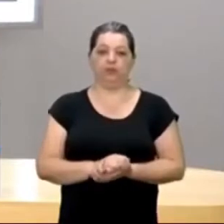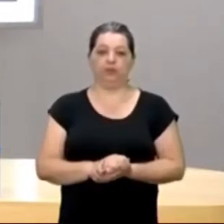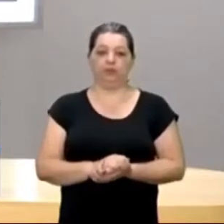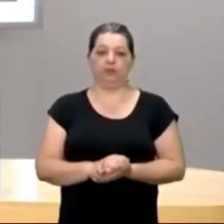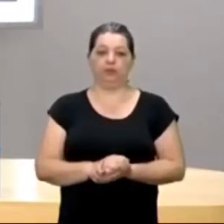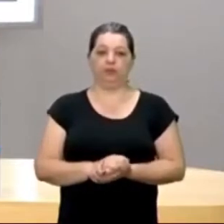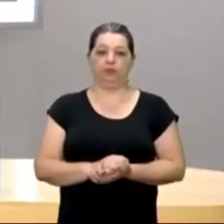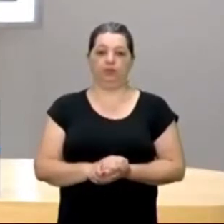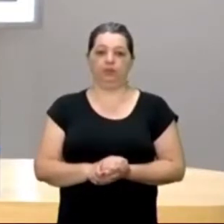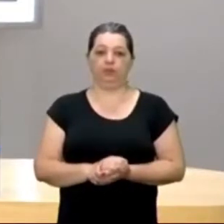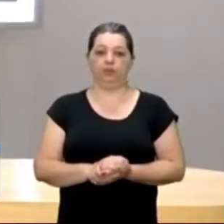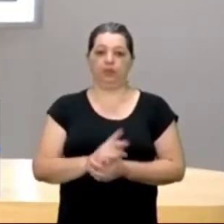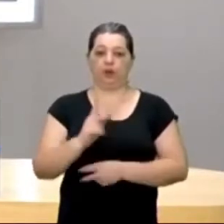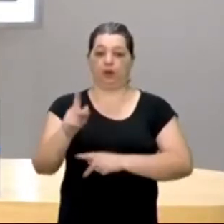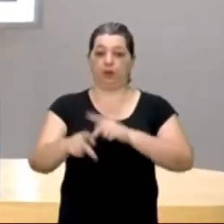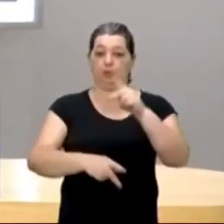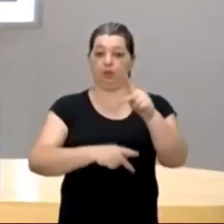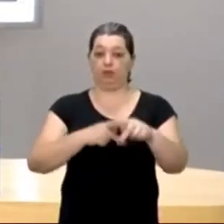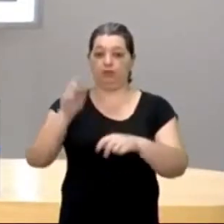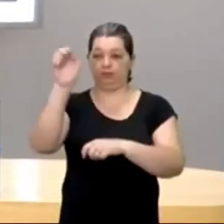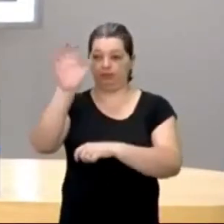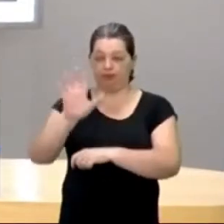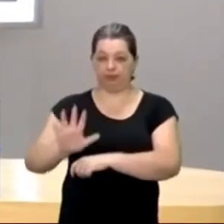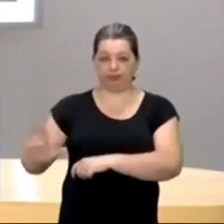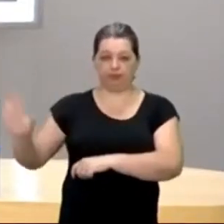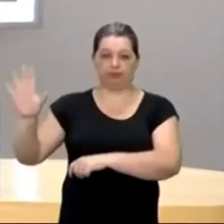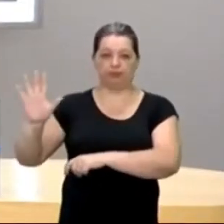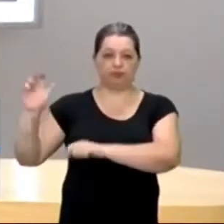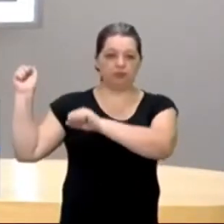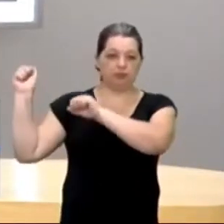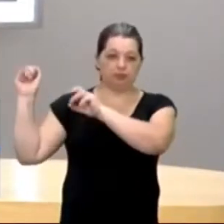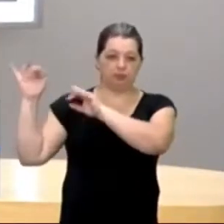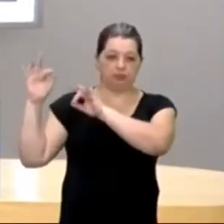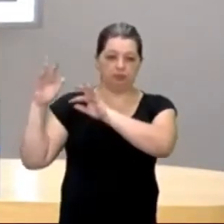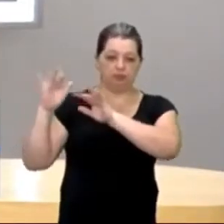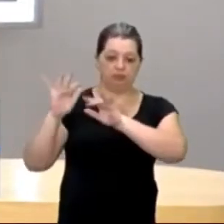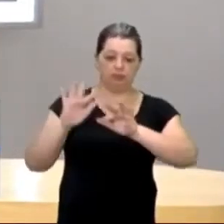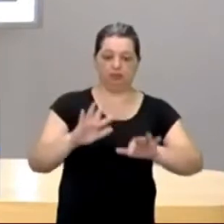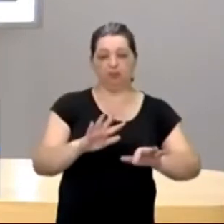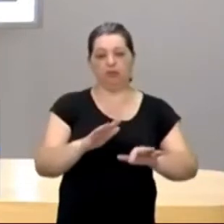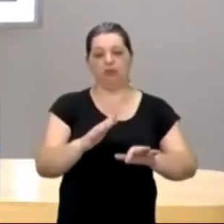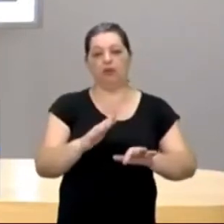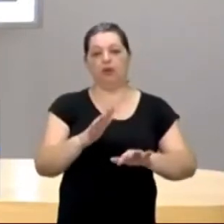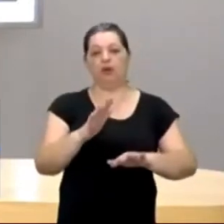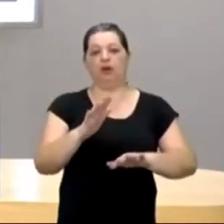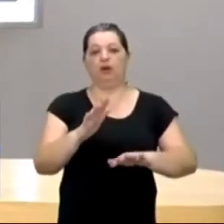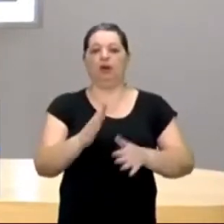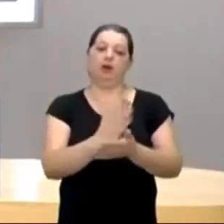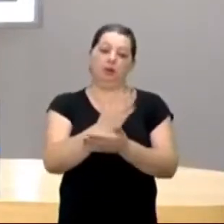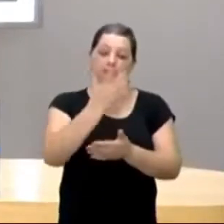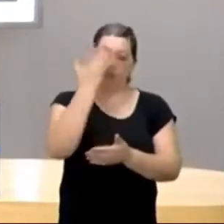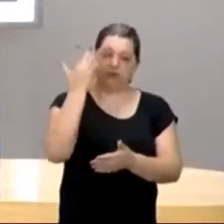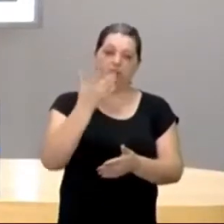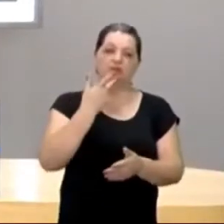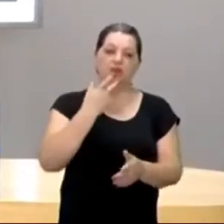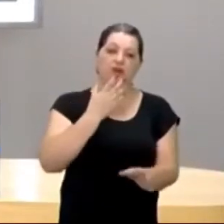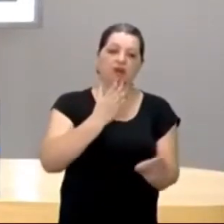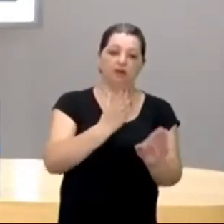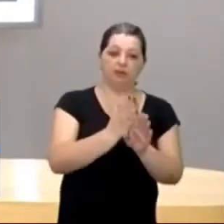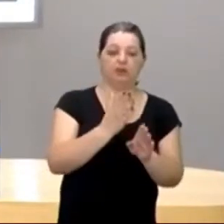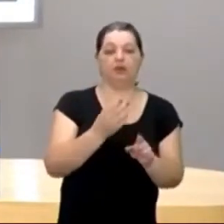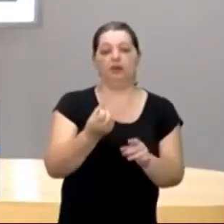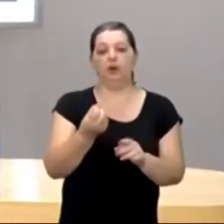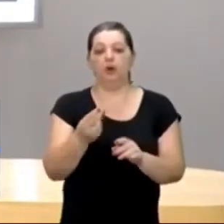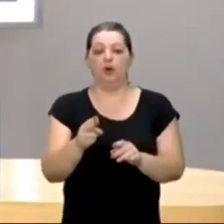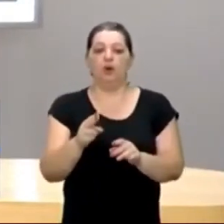os europeus aportaram aqui, alguns chamam de descobrimento, outros de invasão, quando eles aportaram aqui